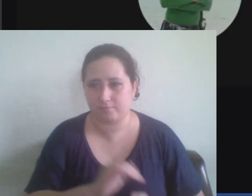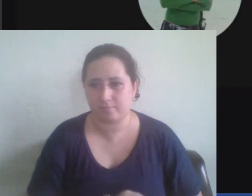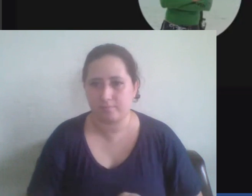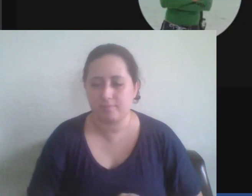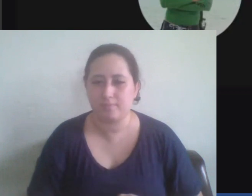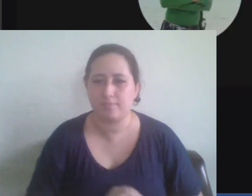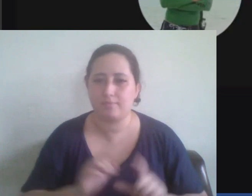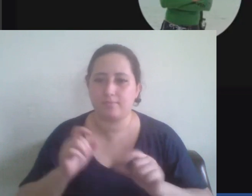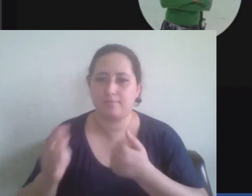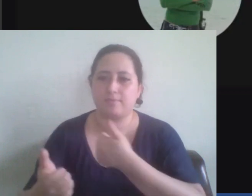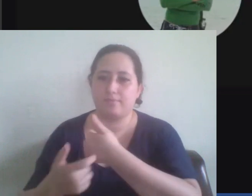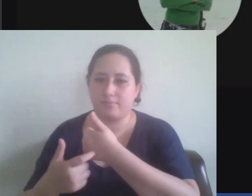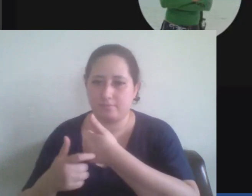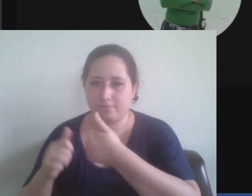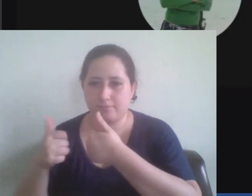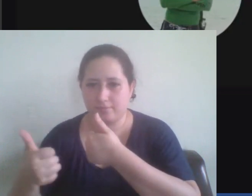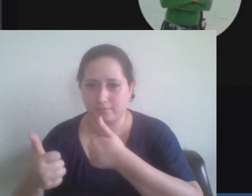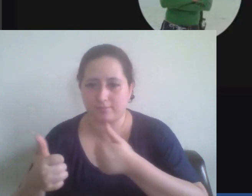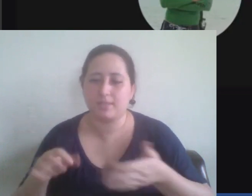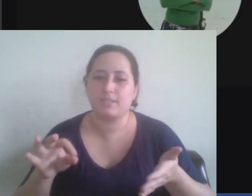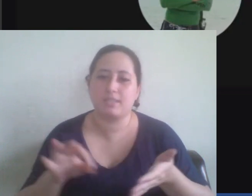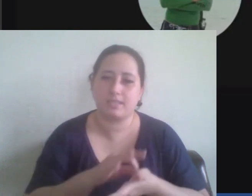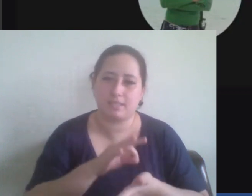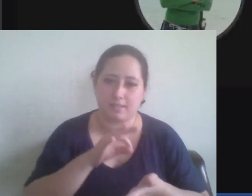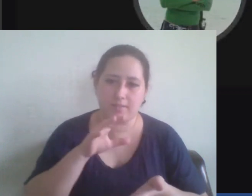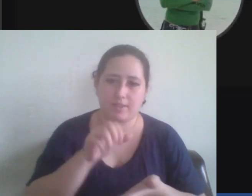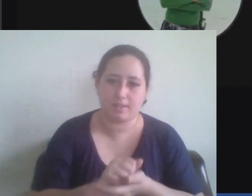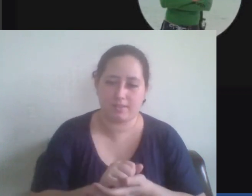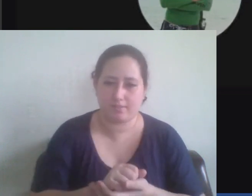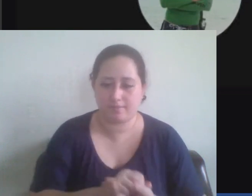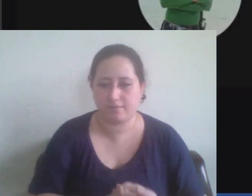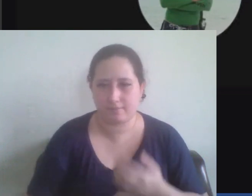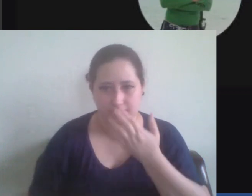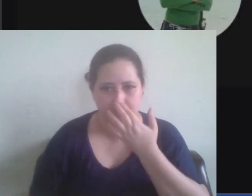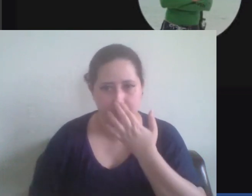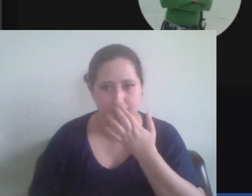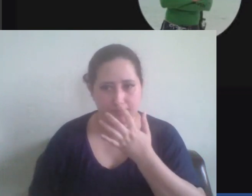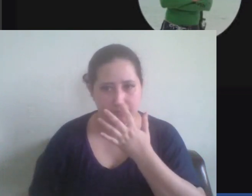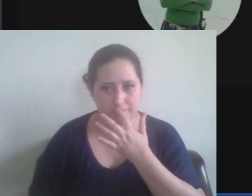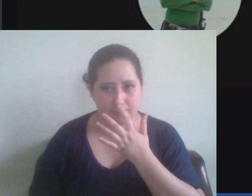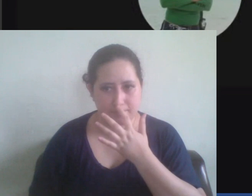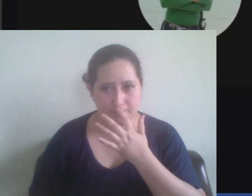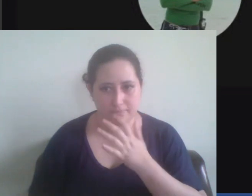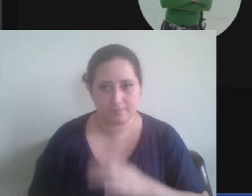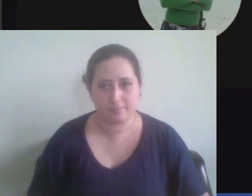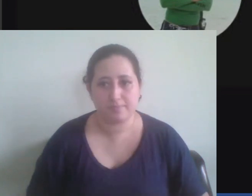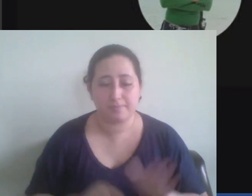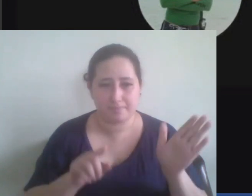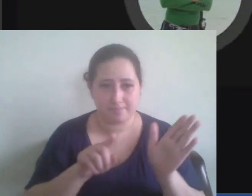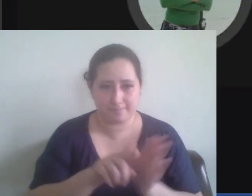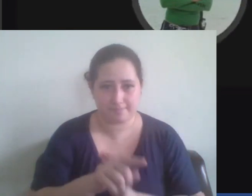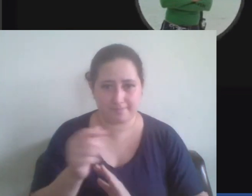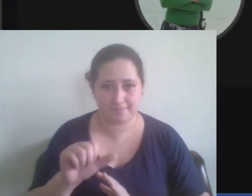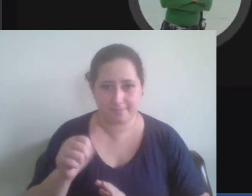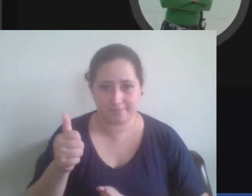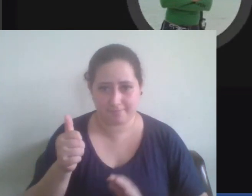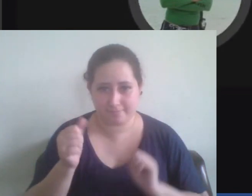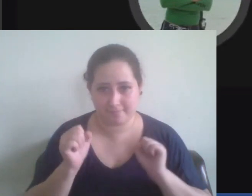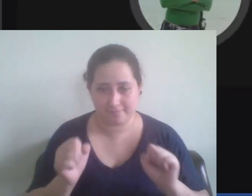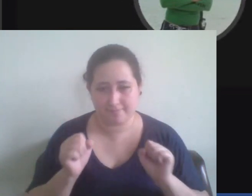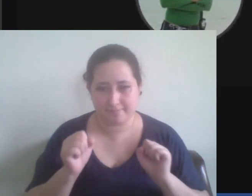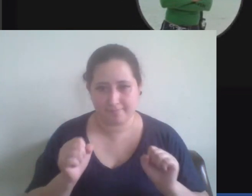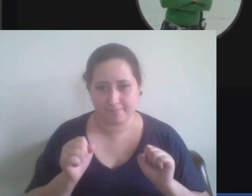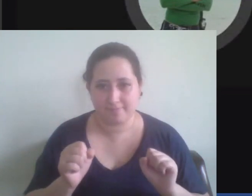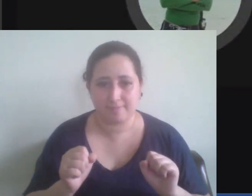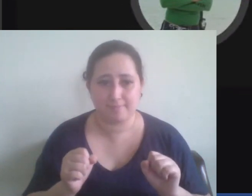curtir e de se inscrever no nosso canal então vamos lá professor posso fazer a primeira pergunta sim eu